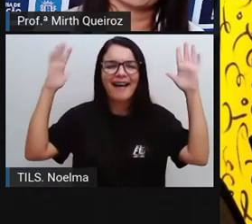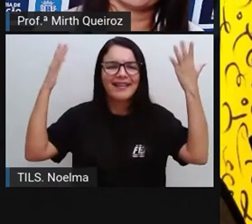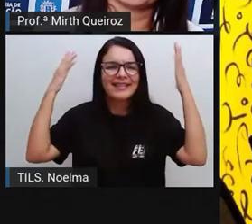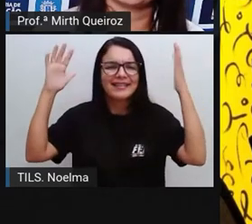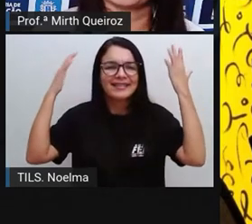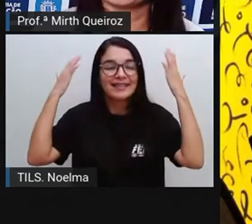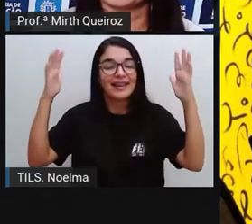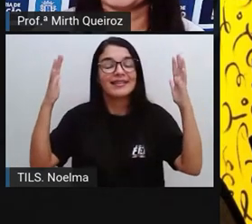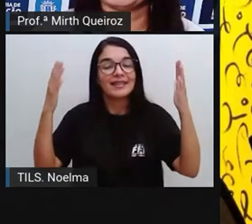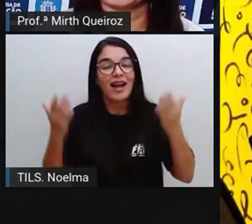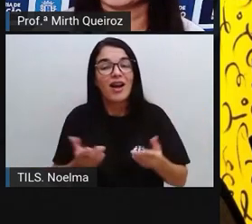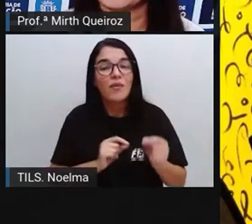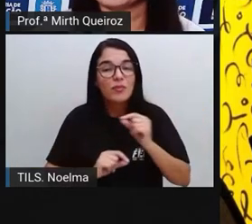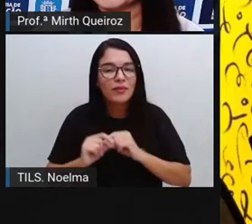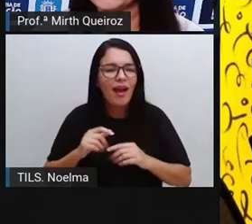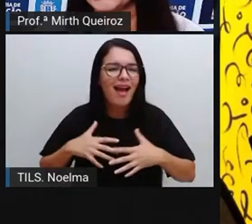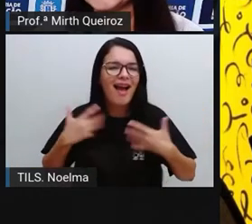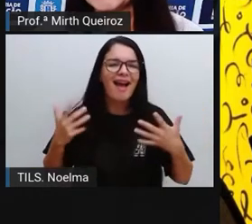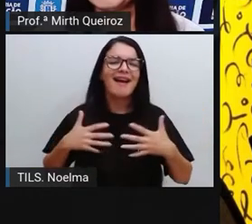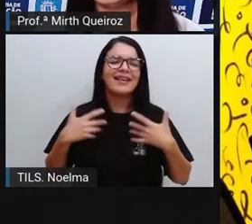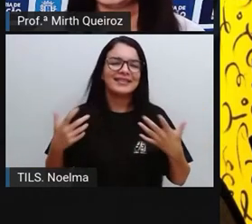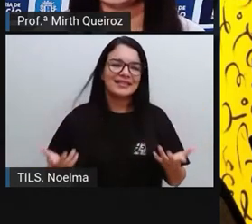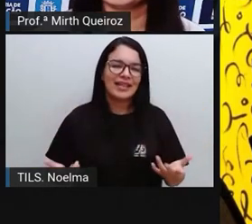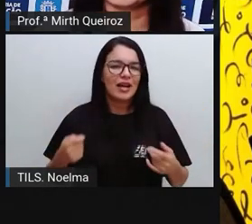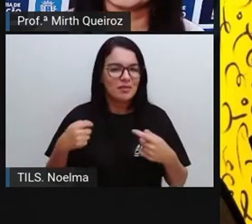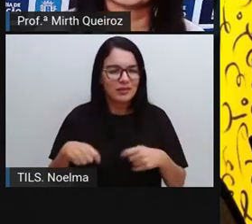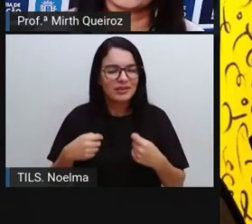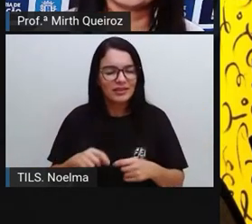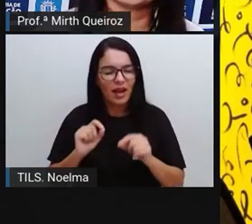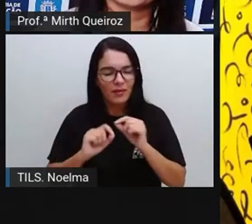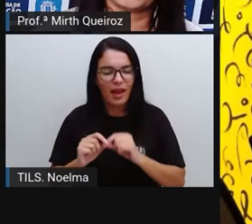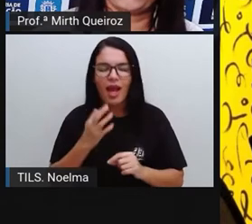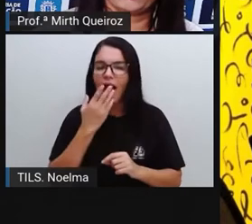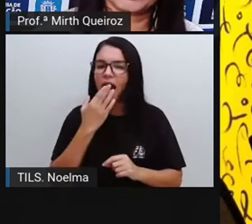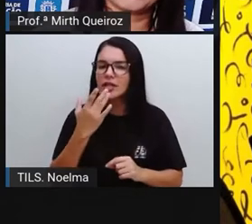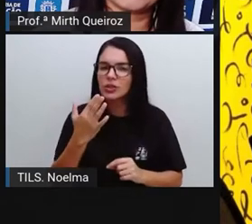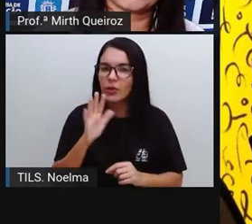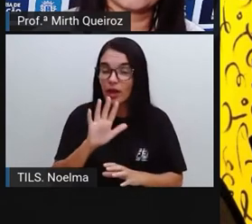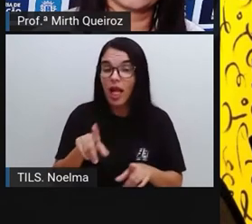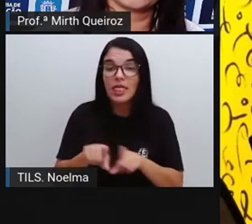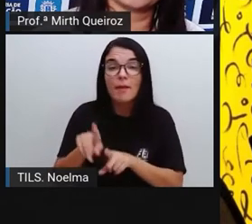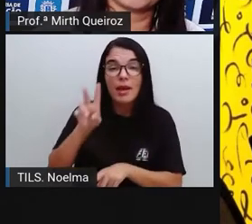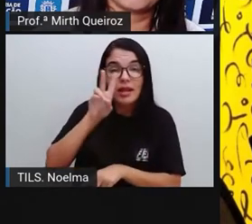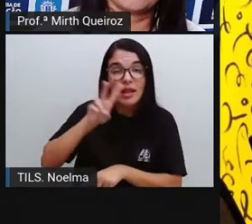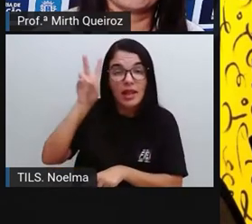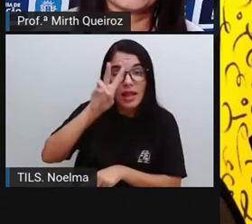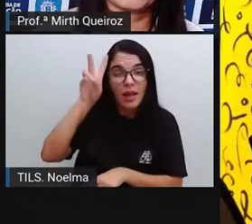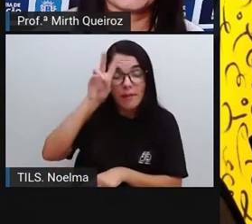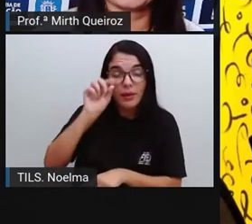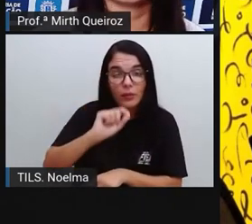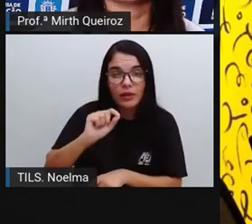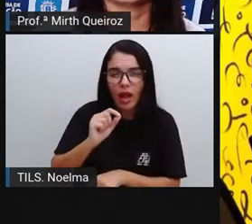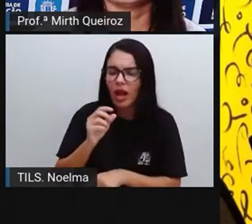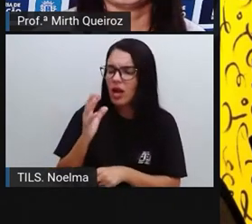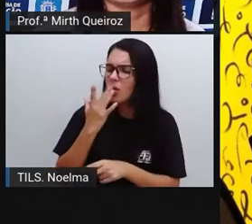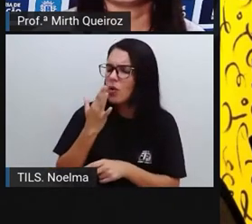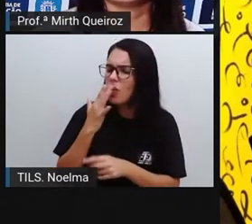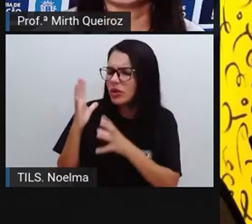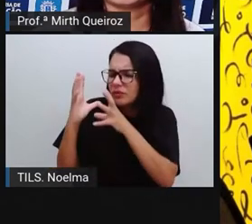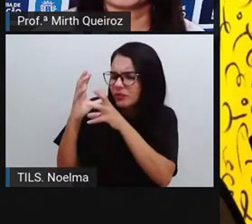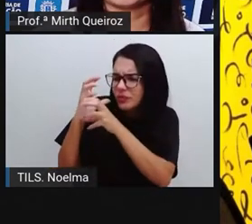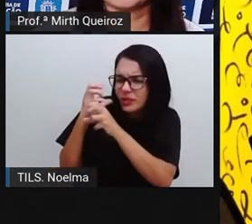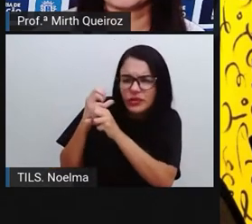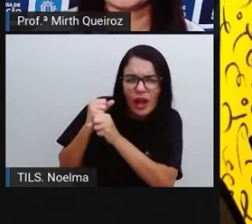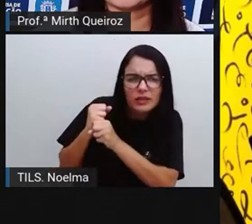questão das cores, a falou sobre linhas, formas e cores, nós vimos que as cores escuras, né? Aquelas cores mais fechadas, elas